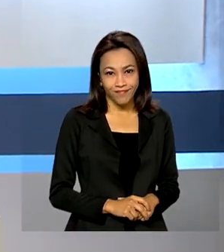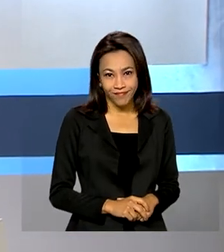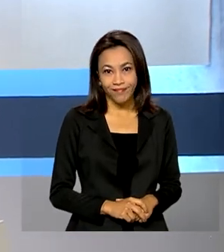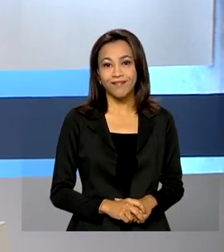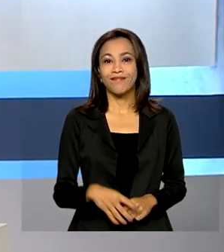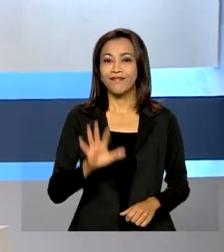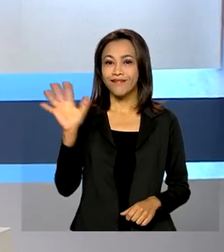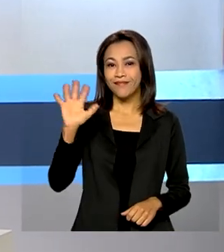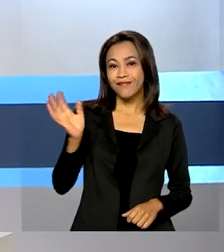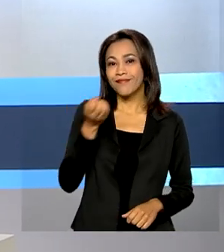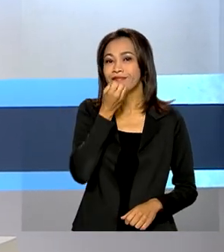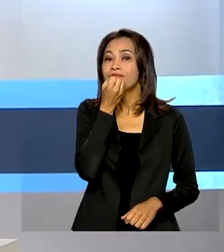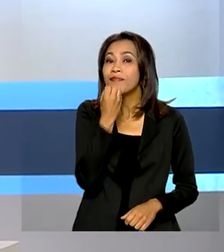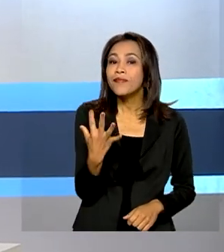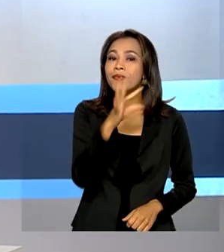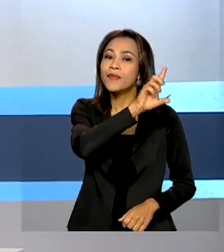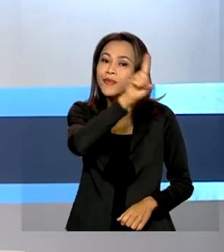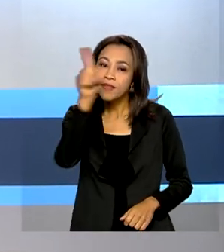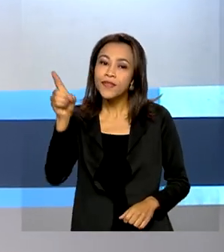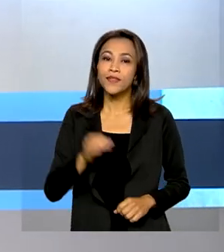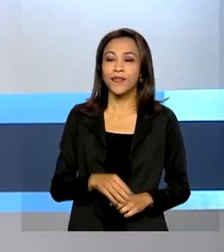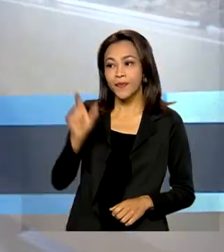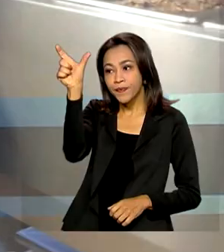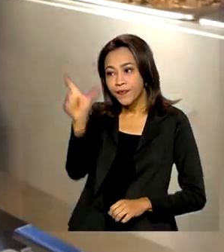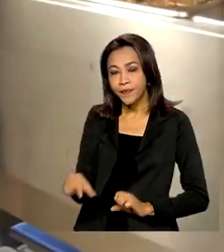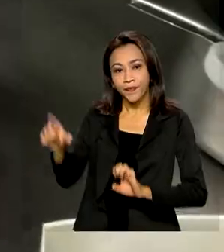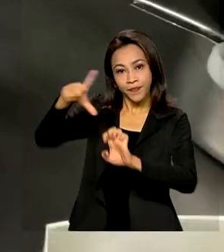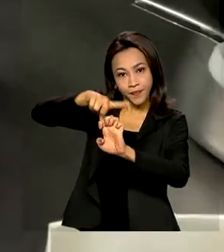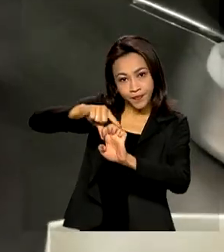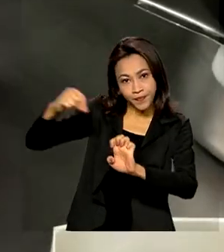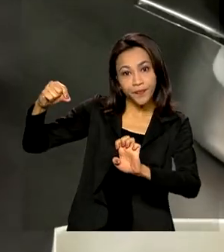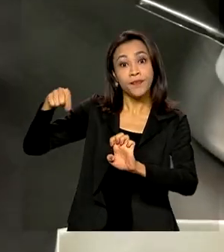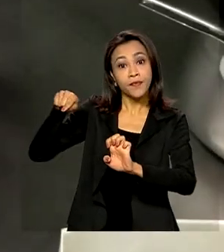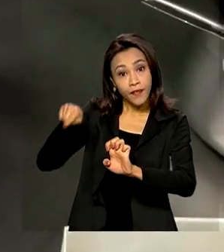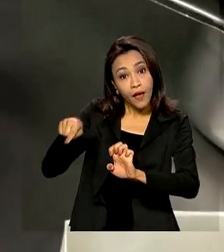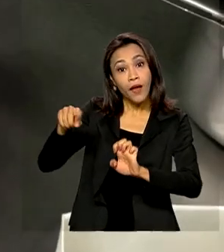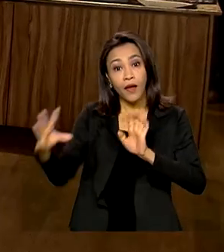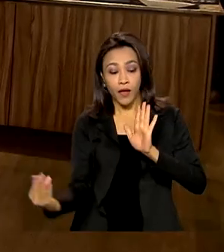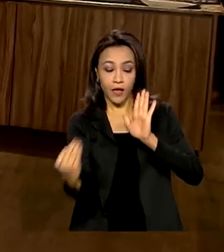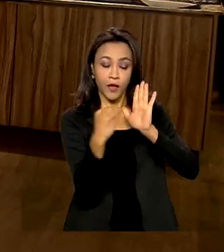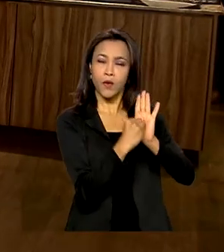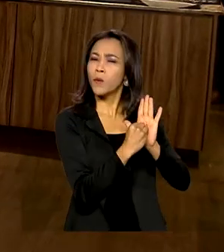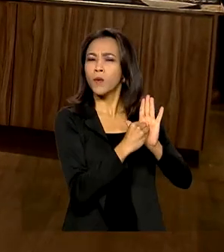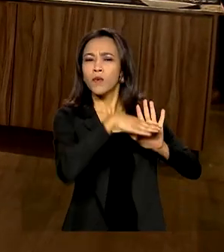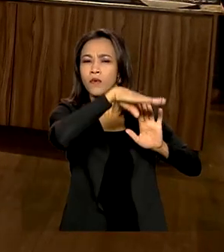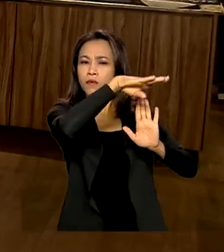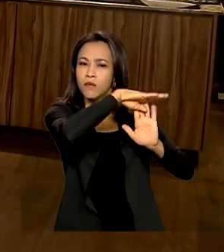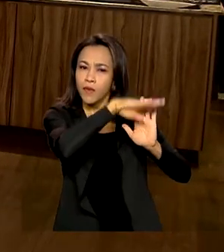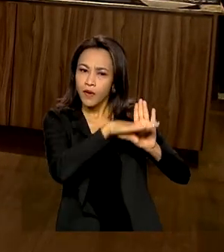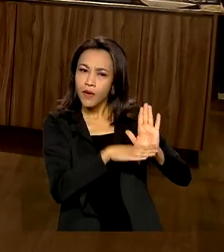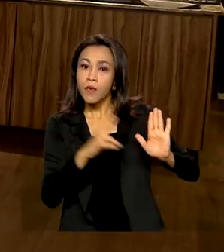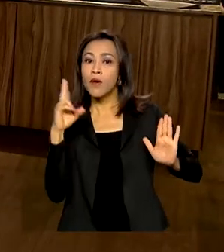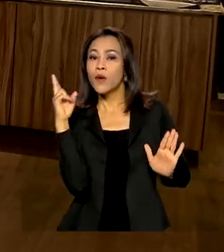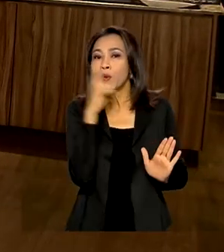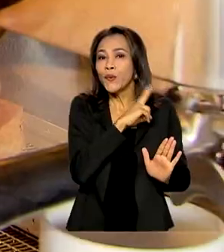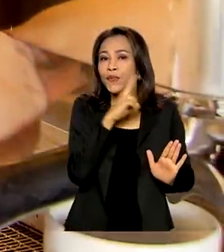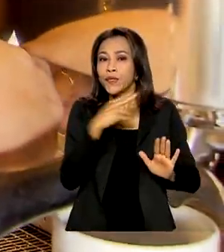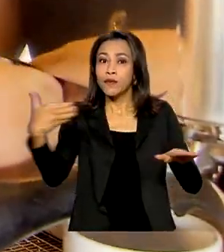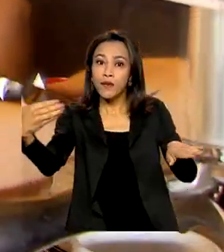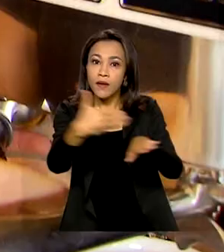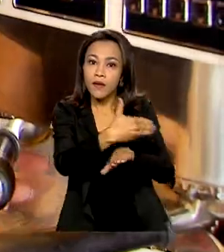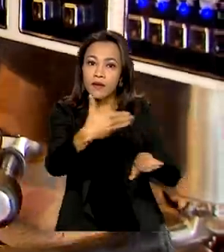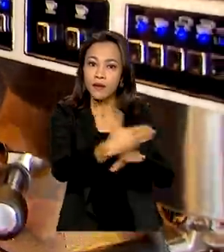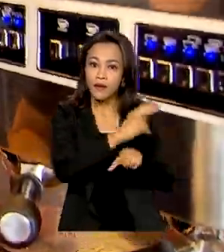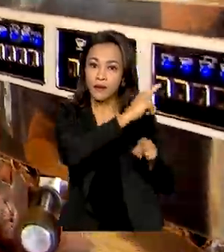Olá, bom dia. Microempreendedor individual é incluído em programa emergencial de acesso